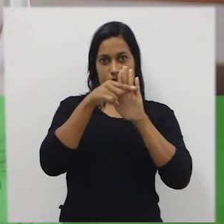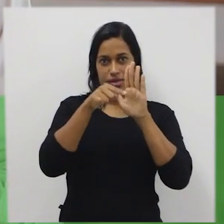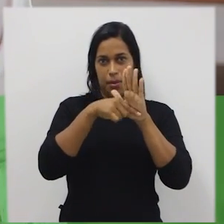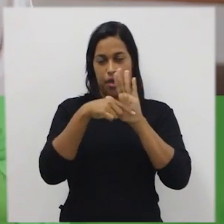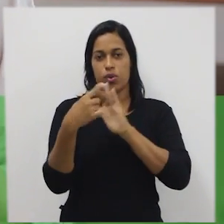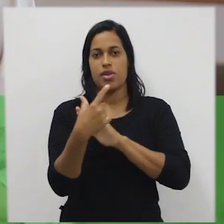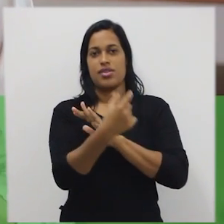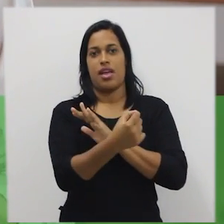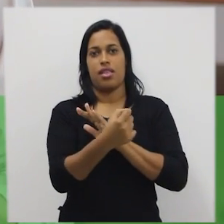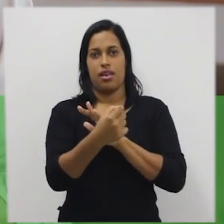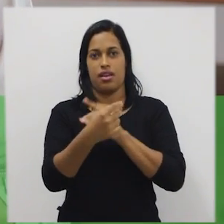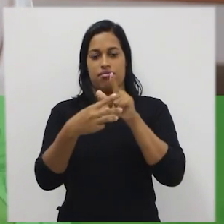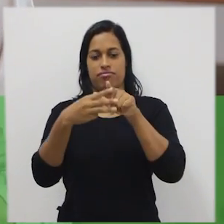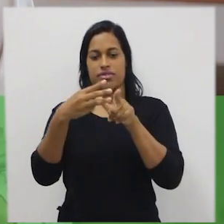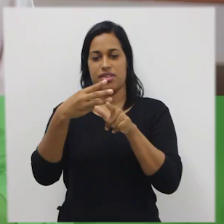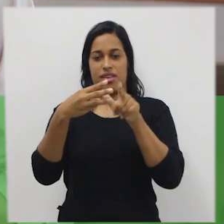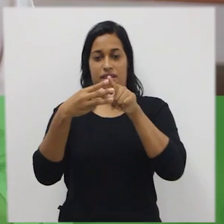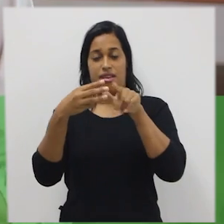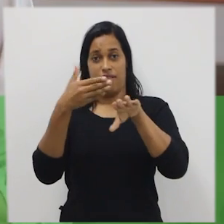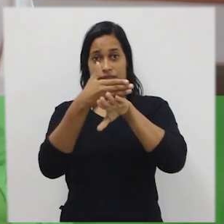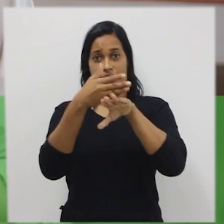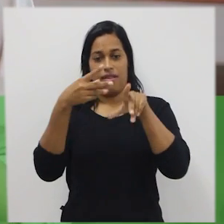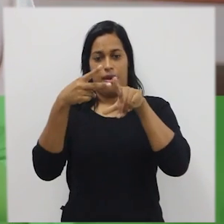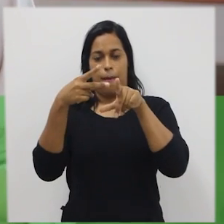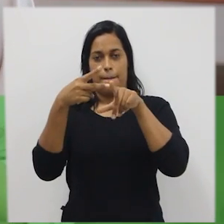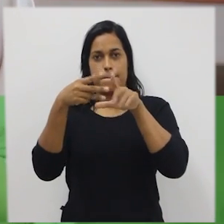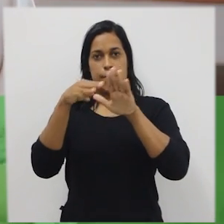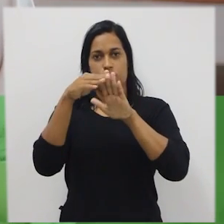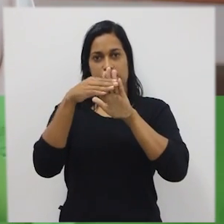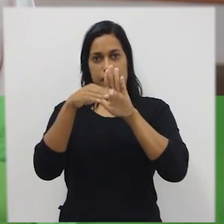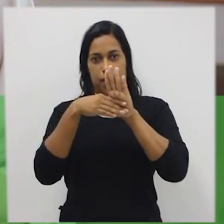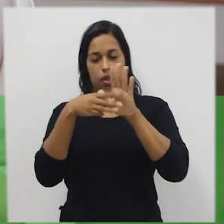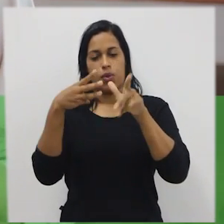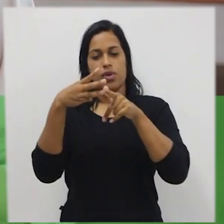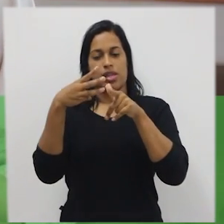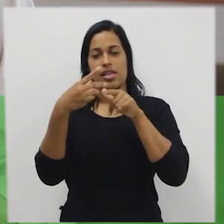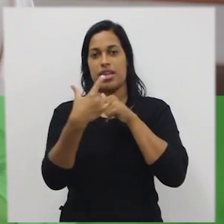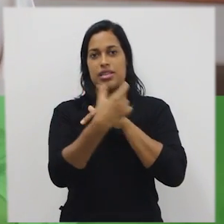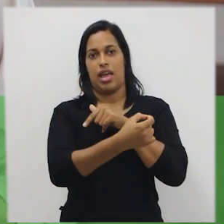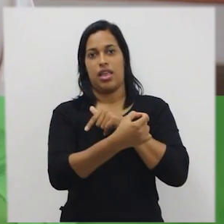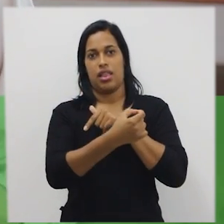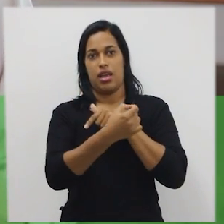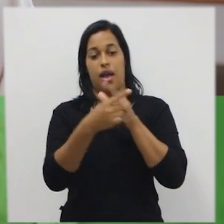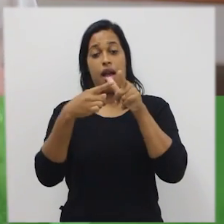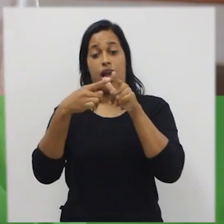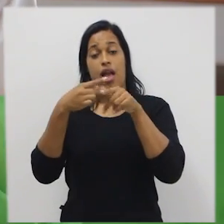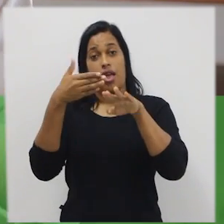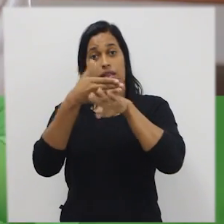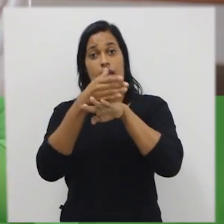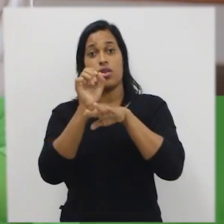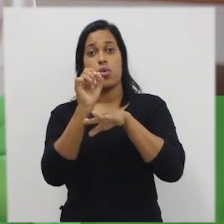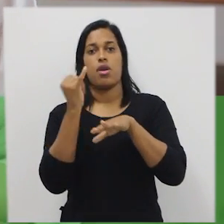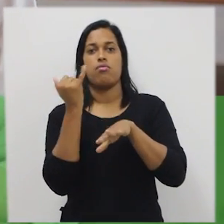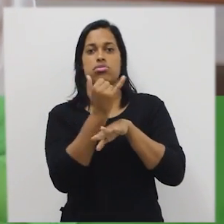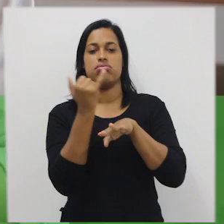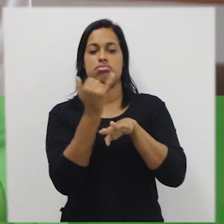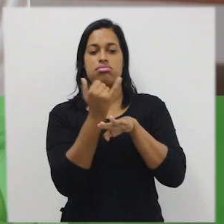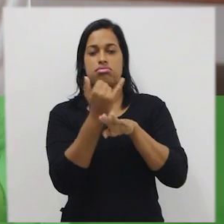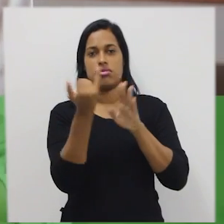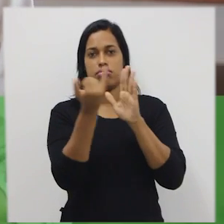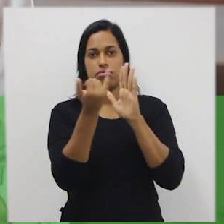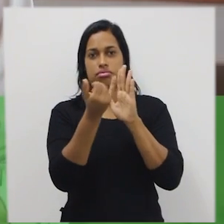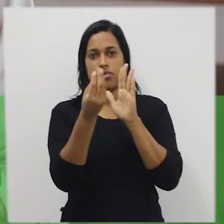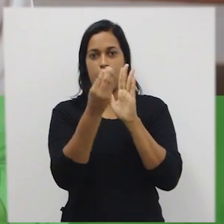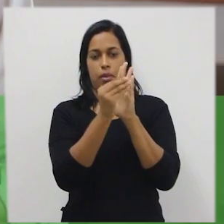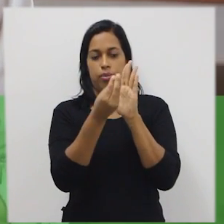Na entrada, é onde os dados necessários ao processamento são inseridos. Entra dados, eles são